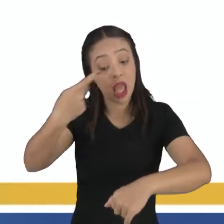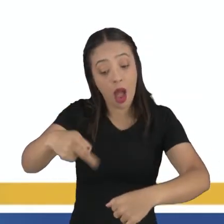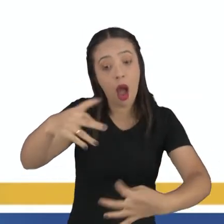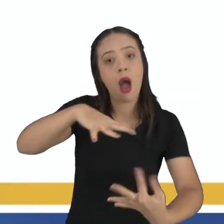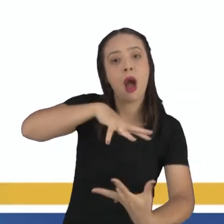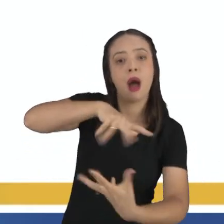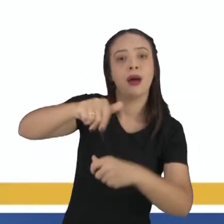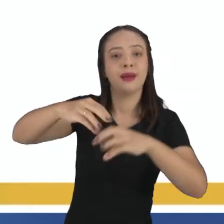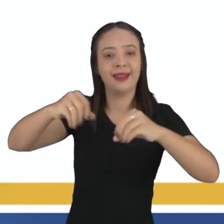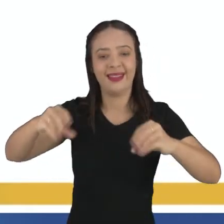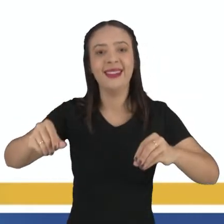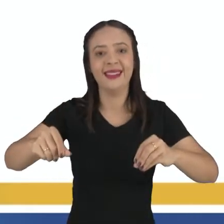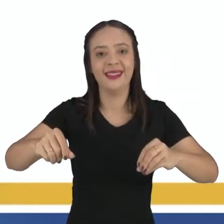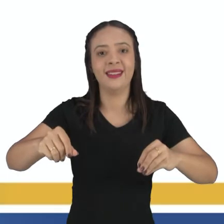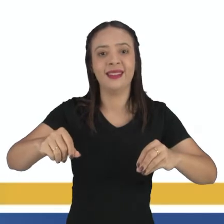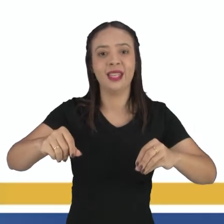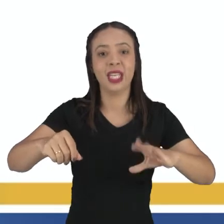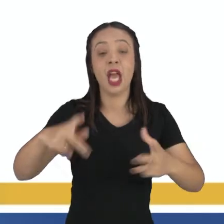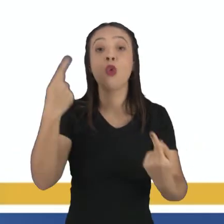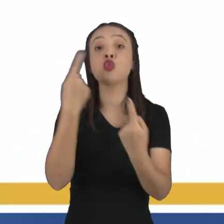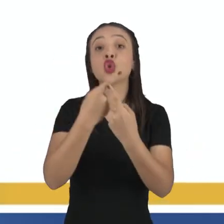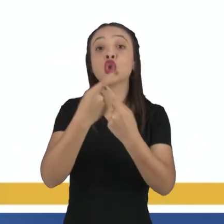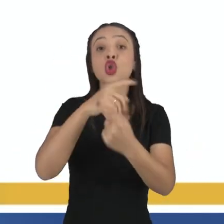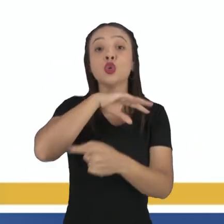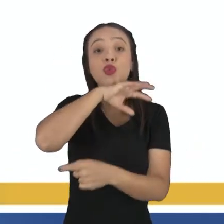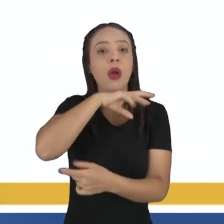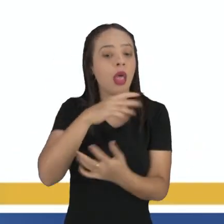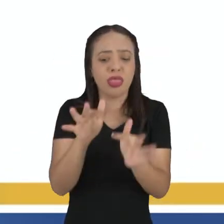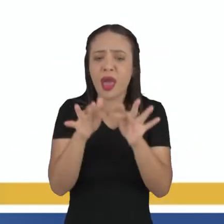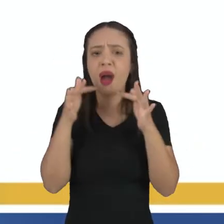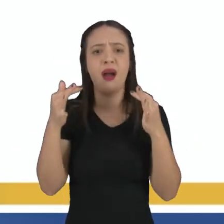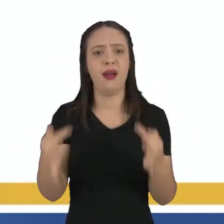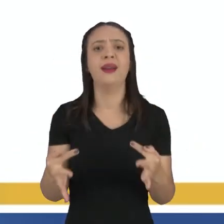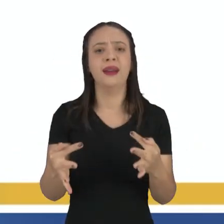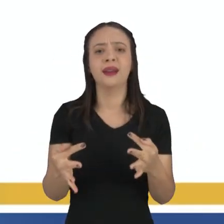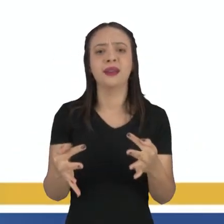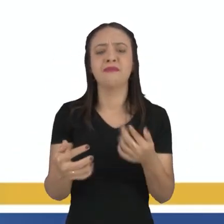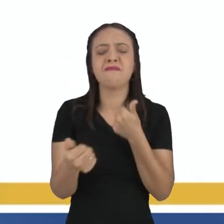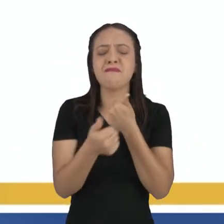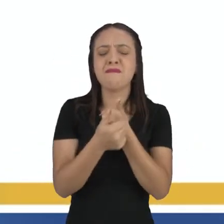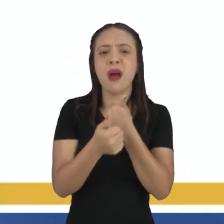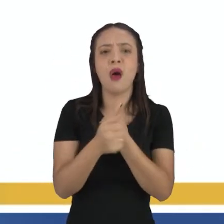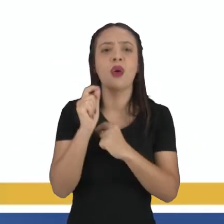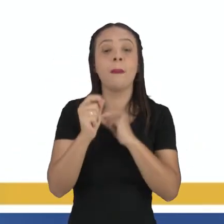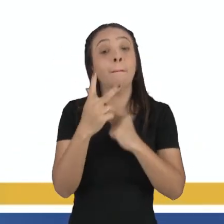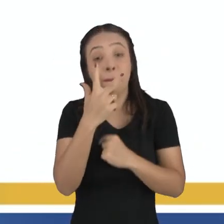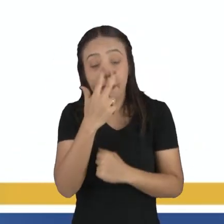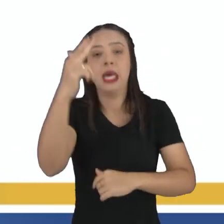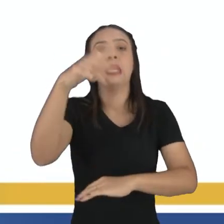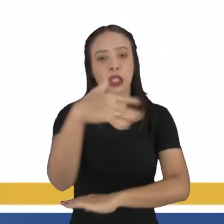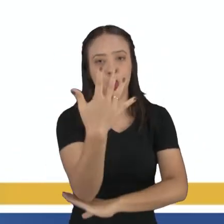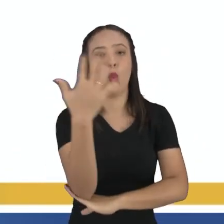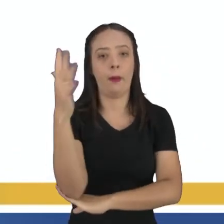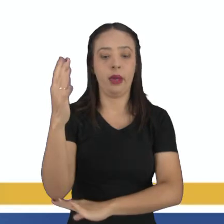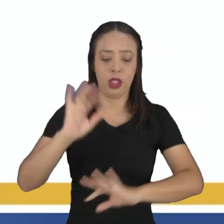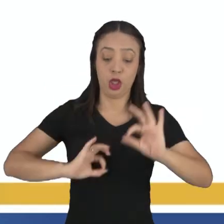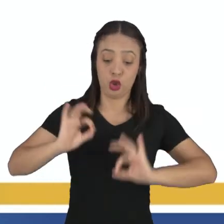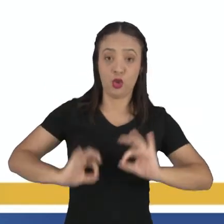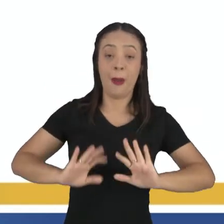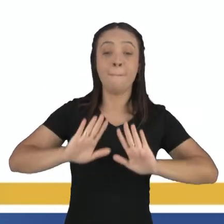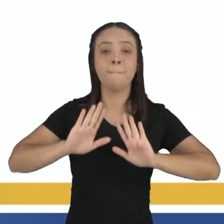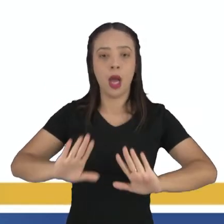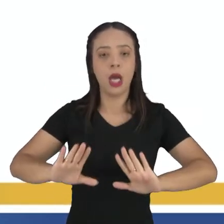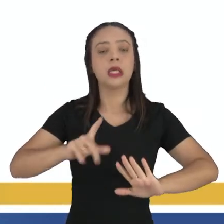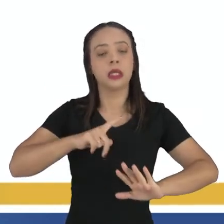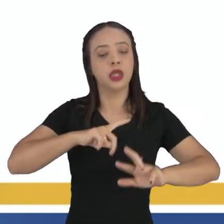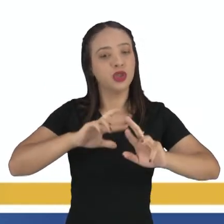Terra. Eles são a classe de animais mais simples que nós temos. São muito próximos das plantas, morfologicamente, morfologicamente, mas têm as suas